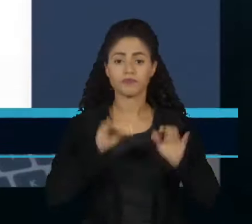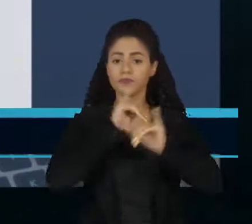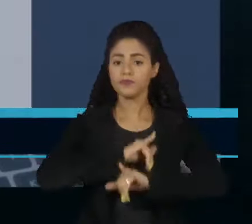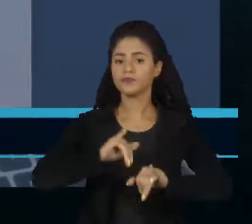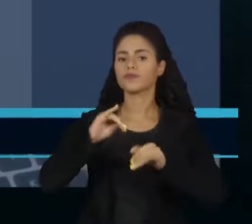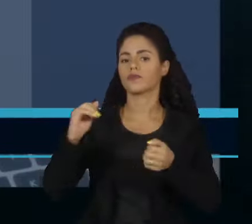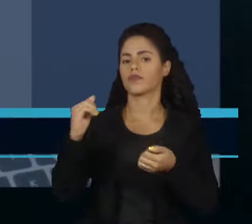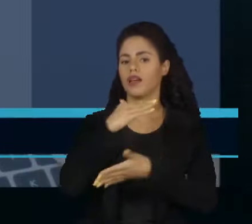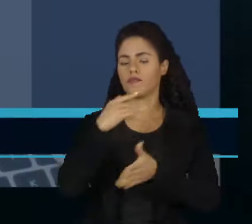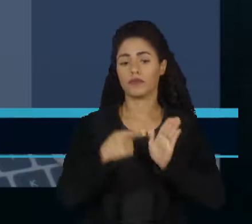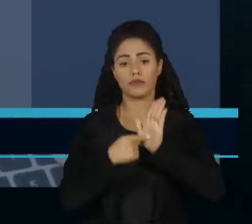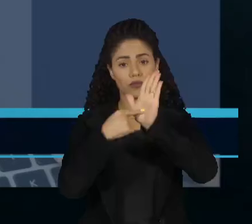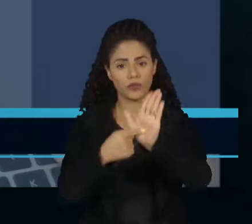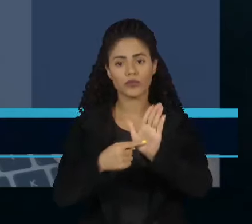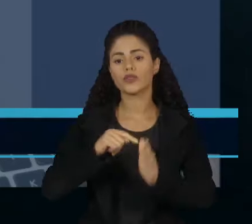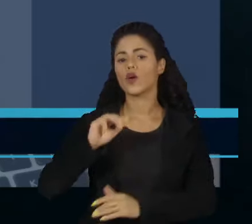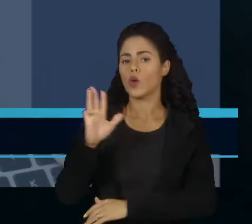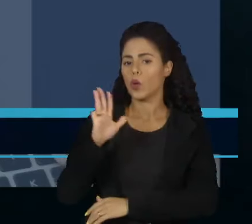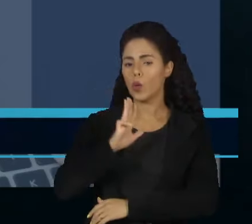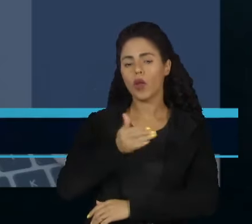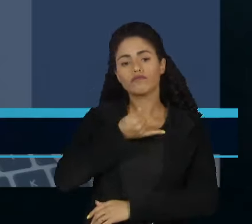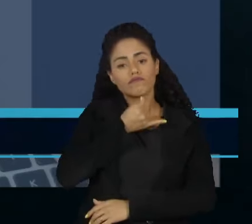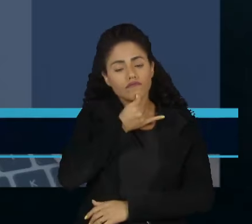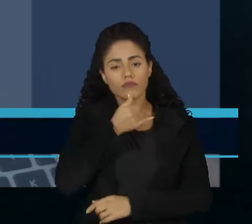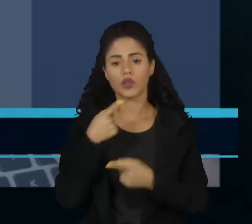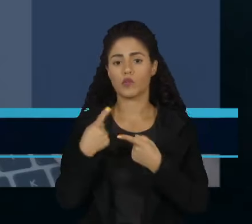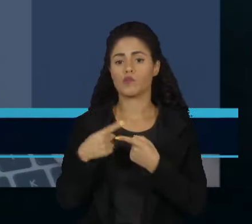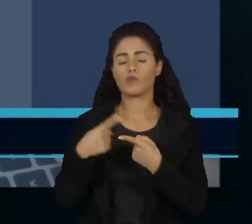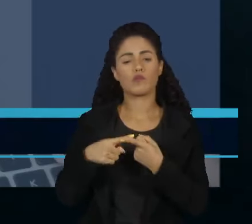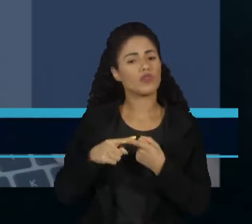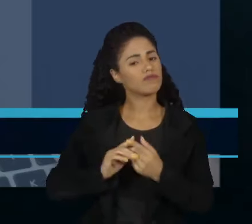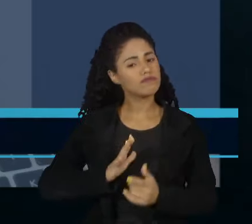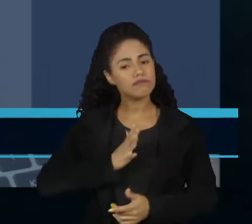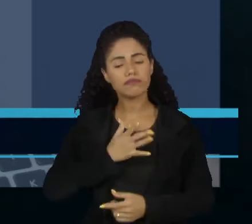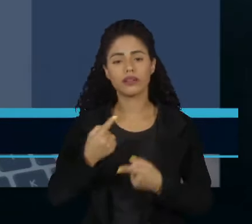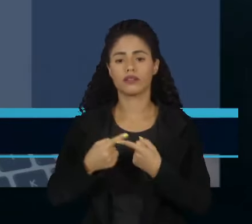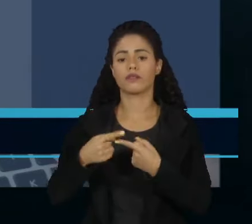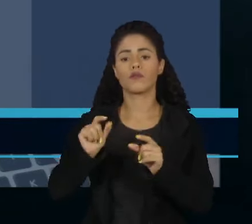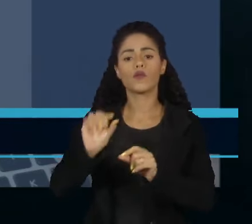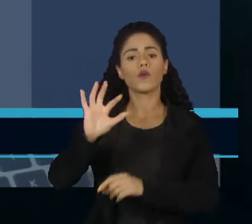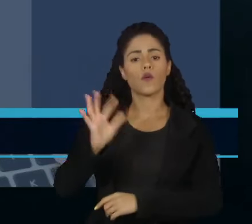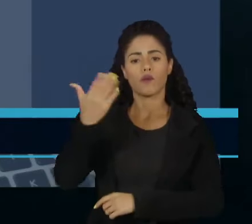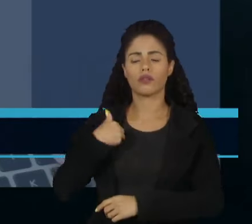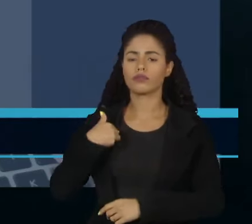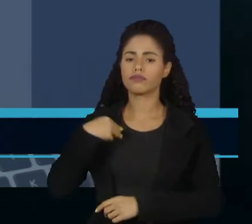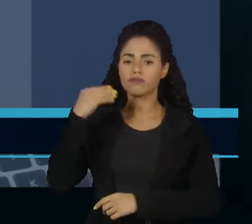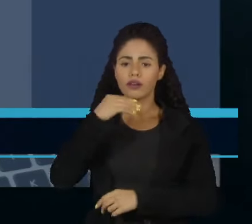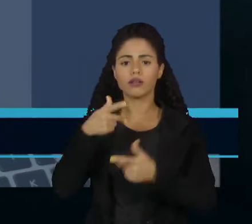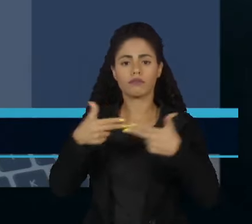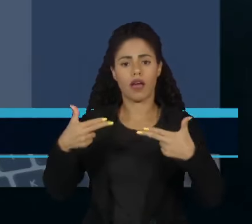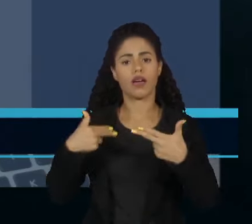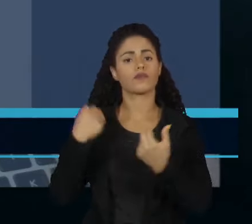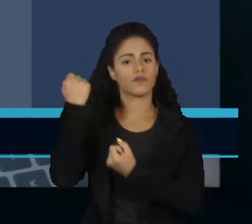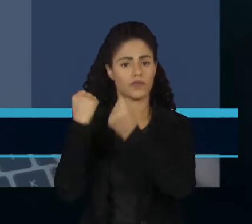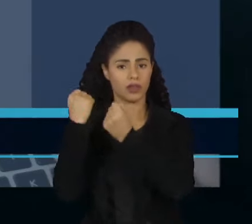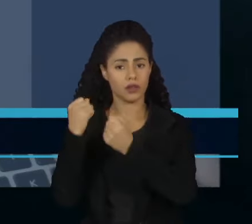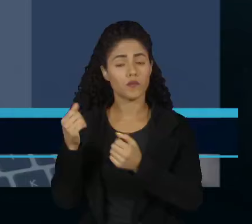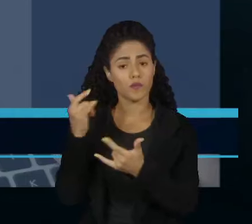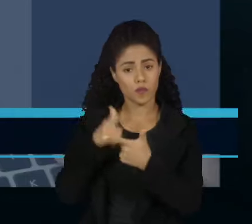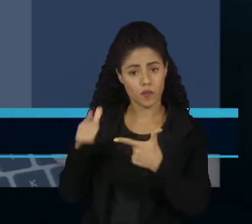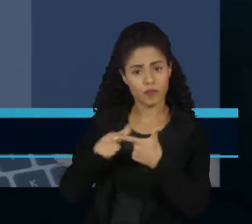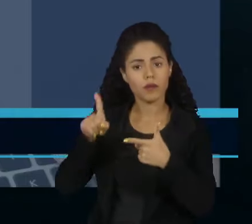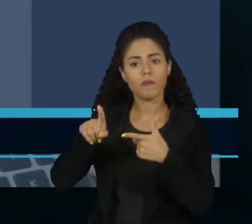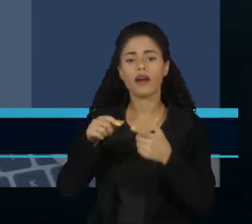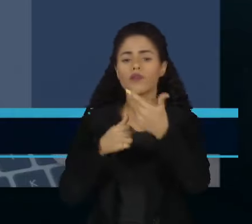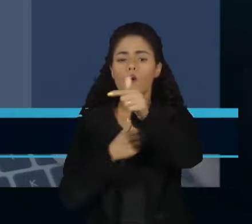a Anvisa afirma que a fala de Lula entristece, agride, avilta e, acima de tudo, enfraquece a agência. Diz também